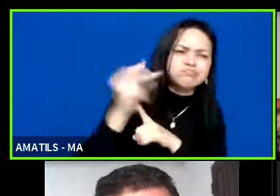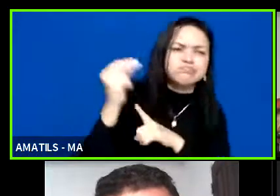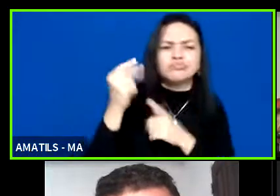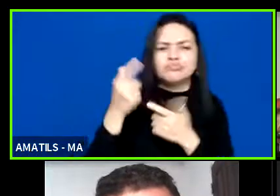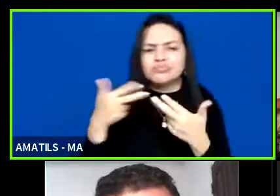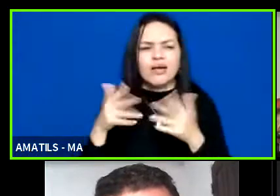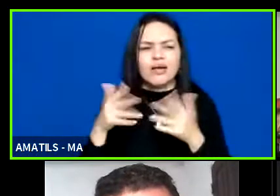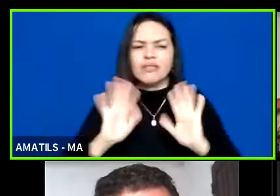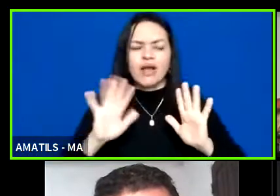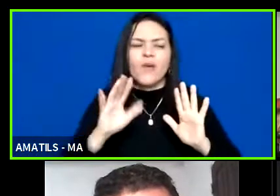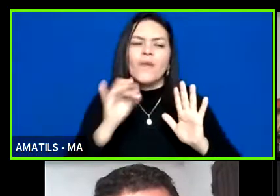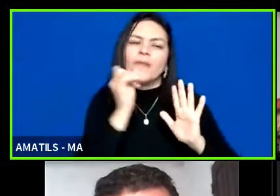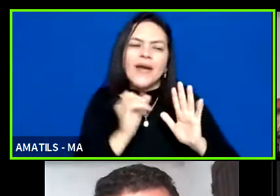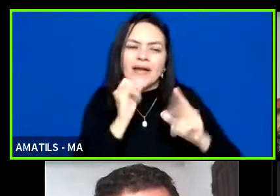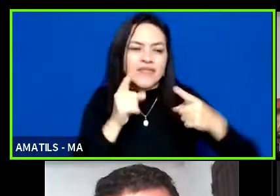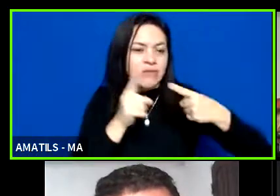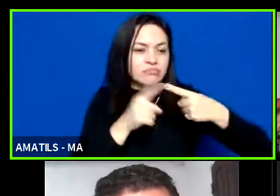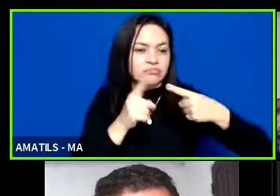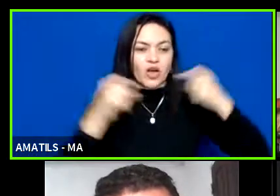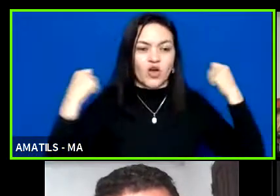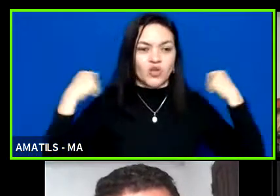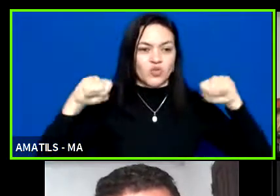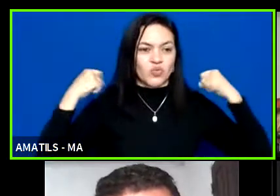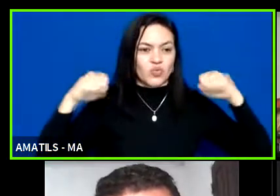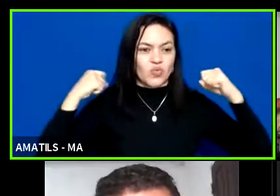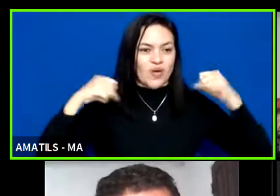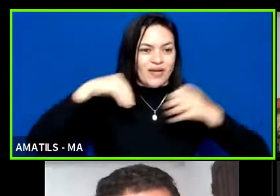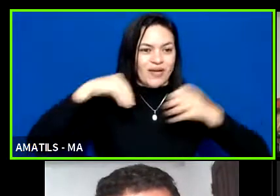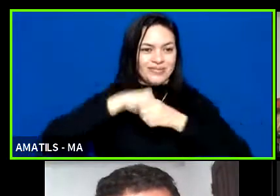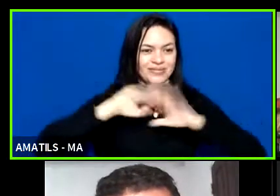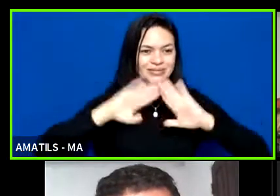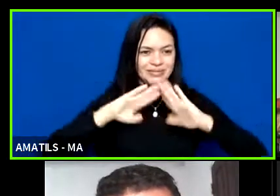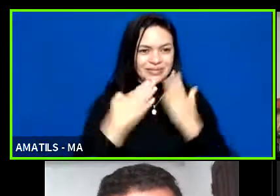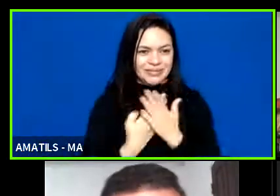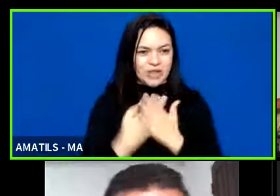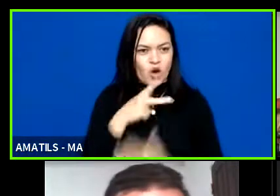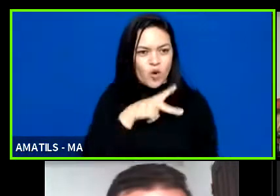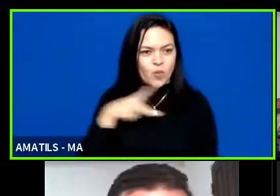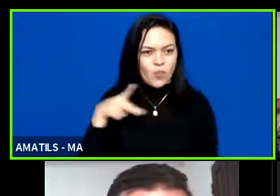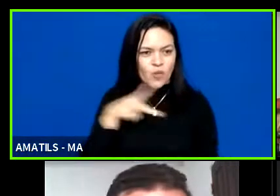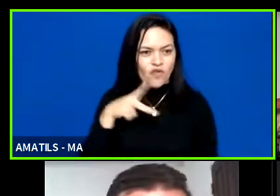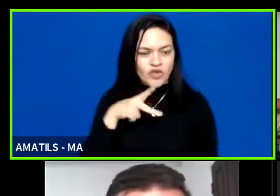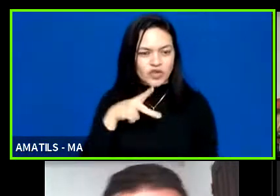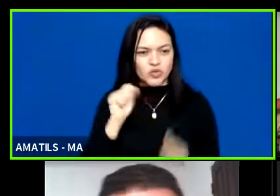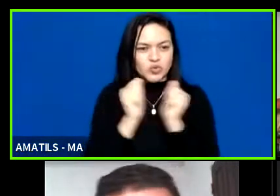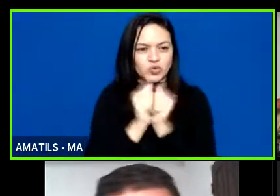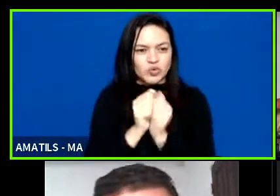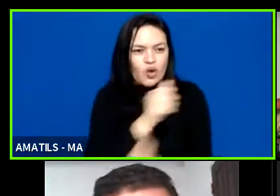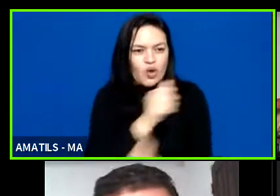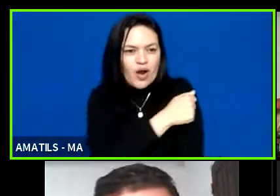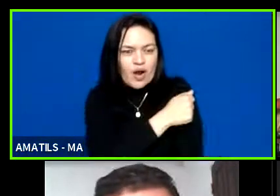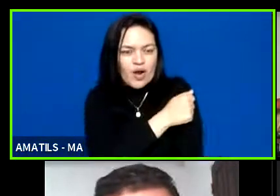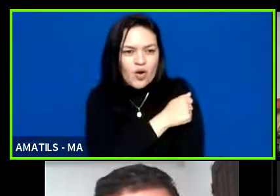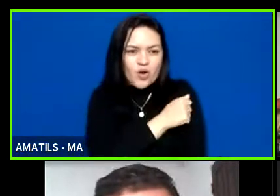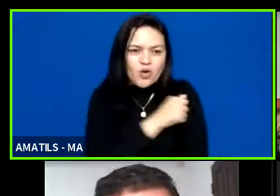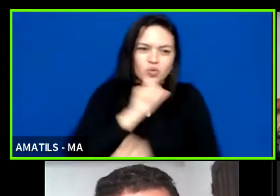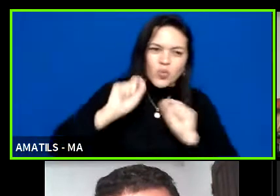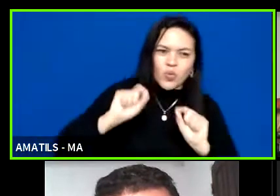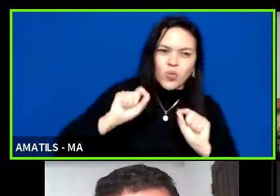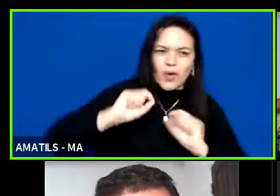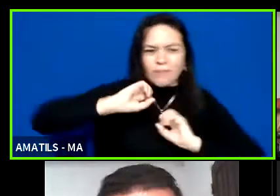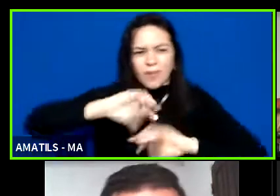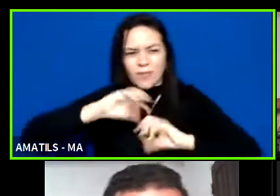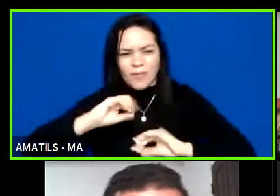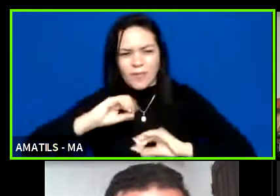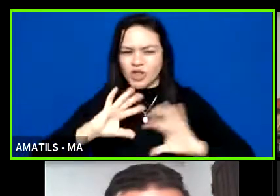física escolar, quando o professor está fazendo lá as suas atividades, seja ela qual for, pouco importa quem vai ganhar, quem vai perder, está